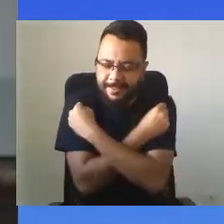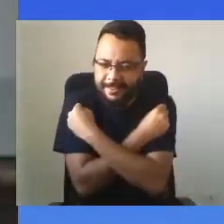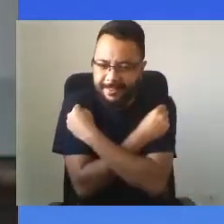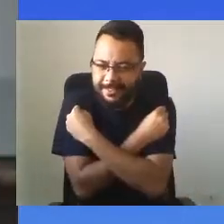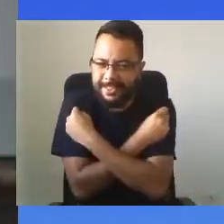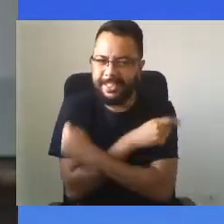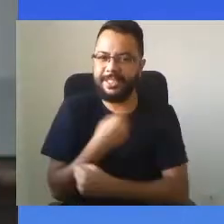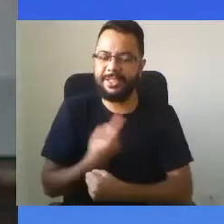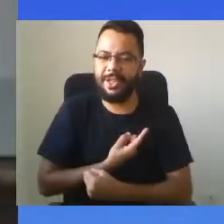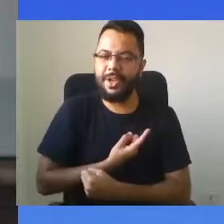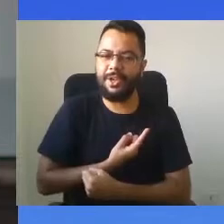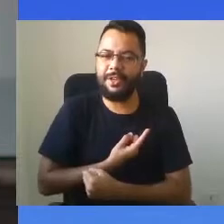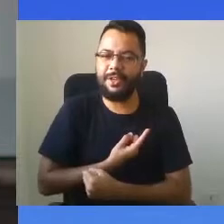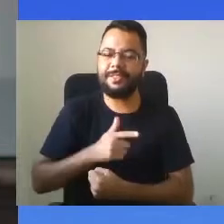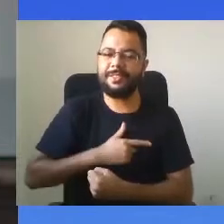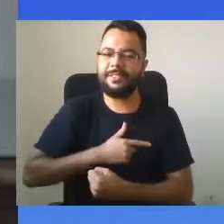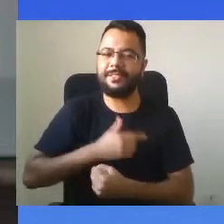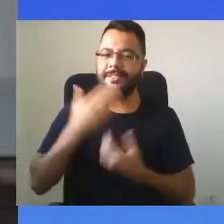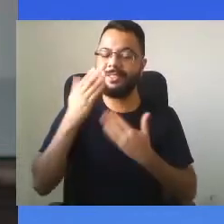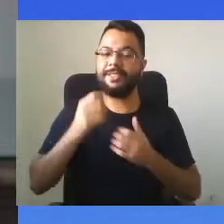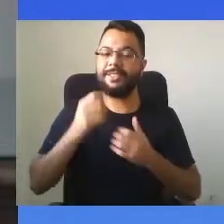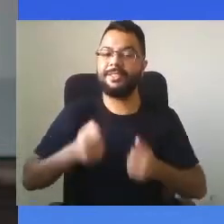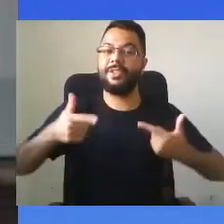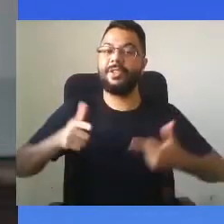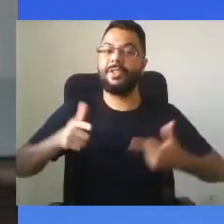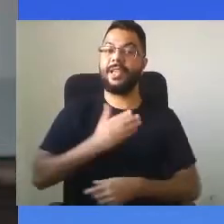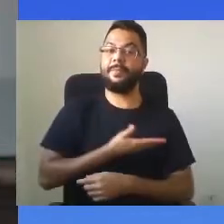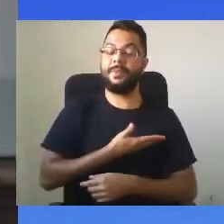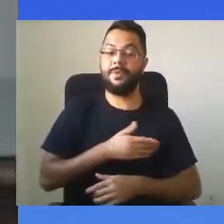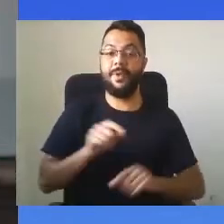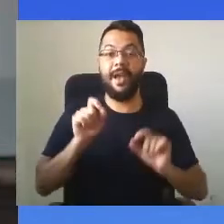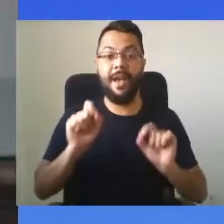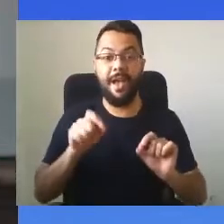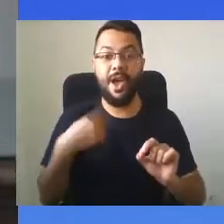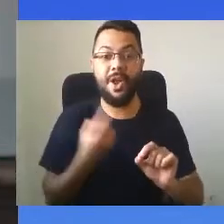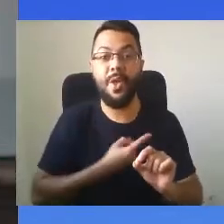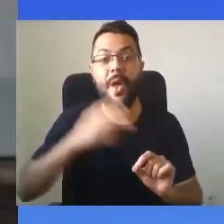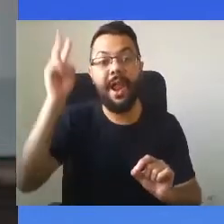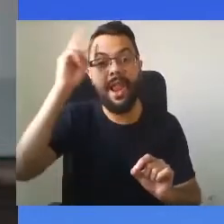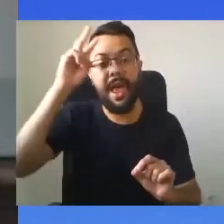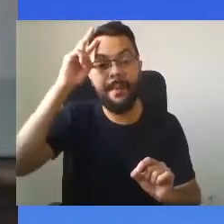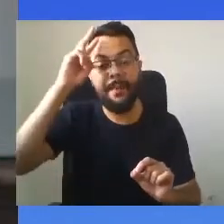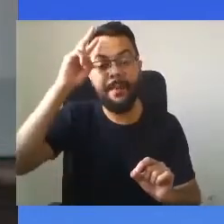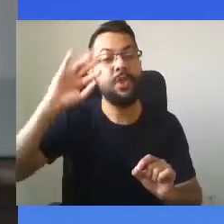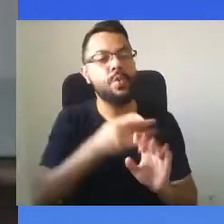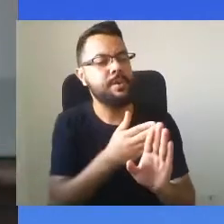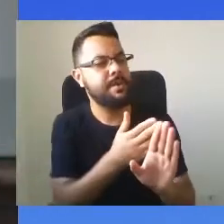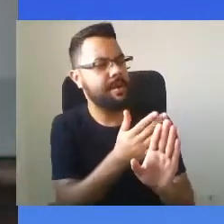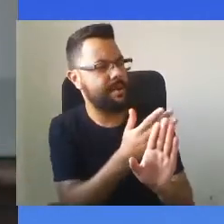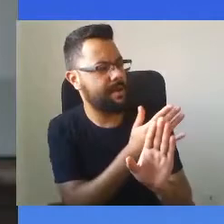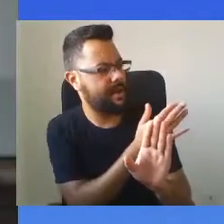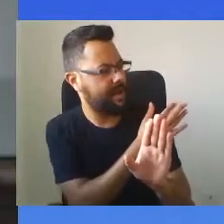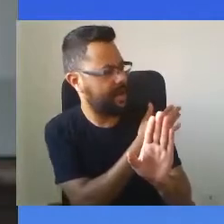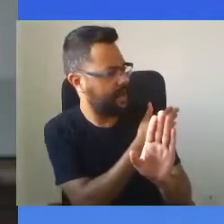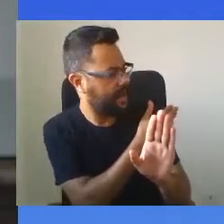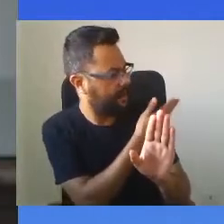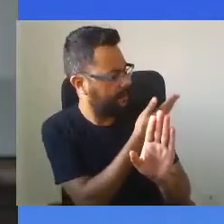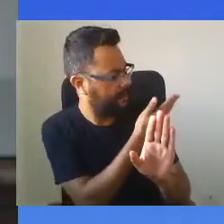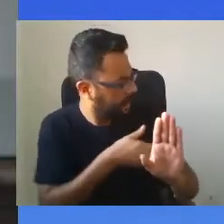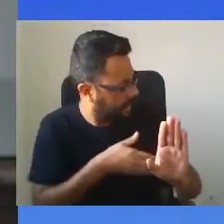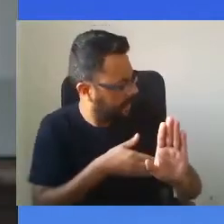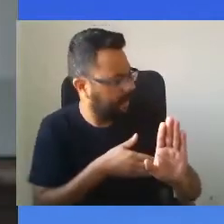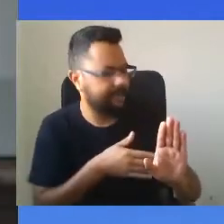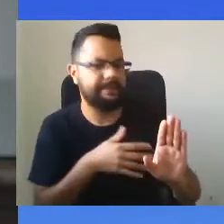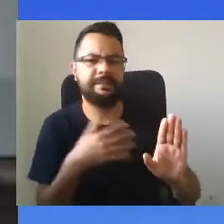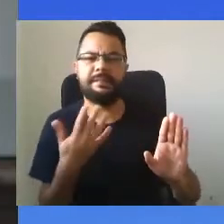um amigo. E aí, nós vamos lembrar de tudo o que perdemos. E de uma vez, aprenderemos